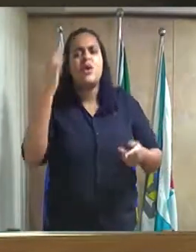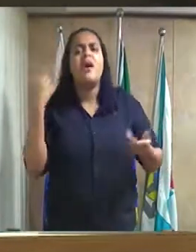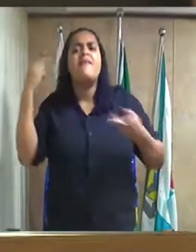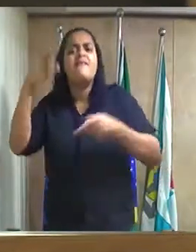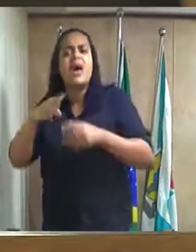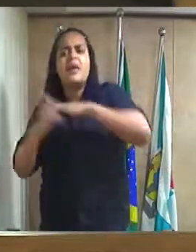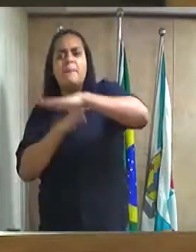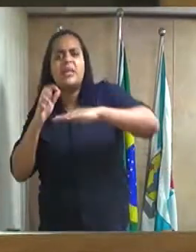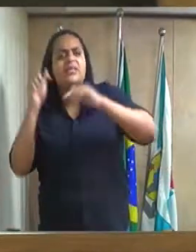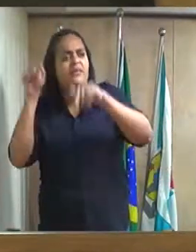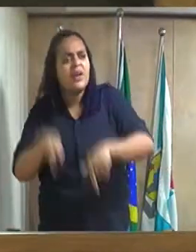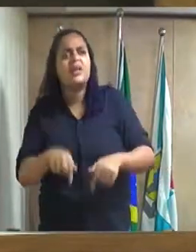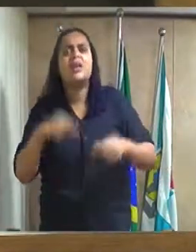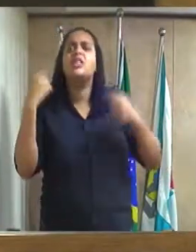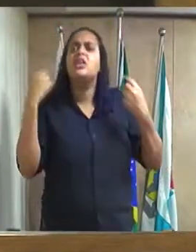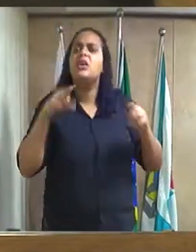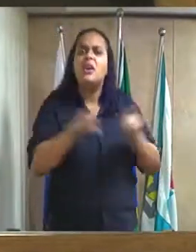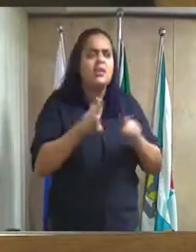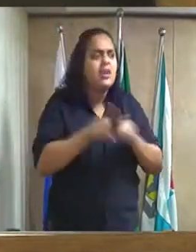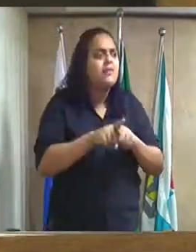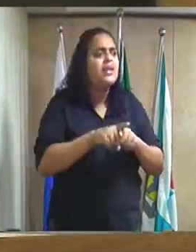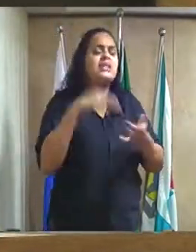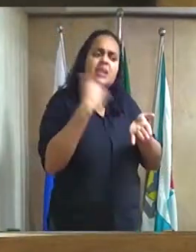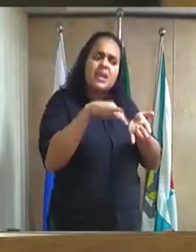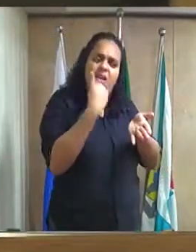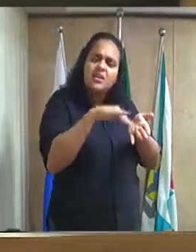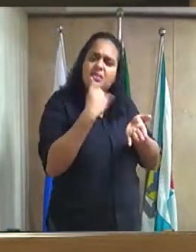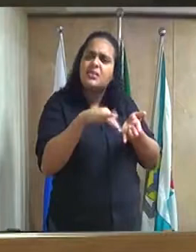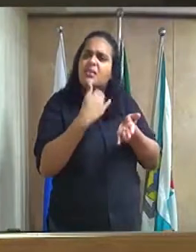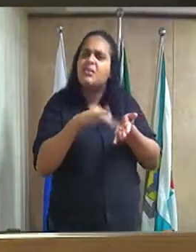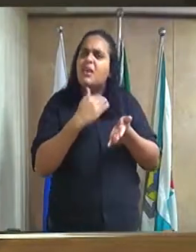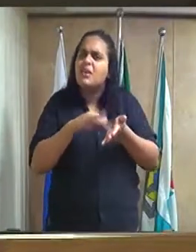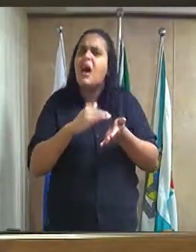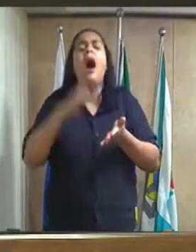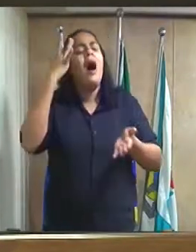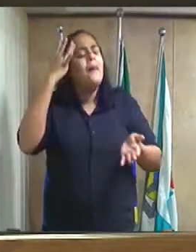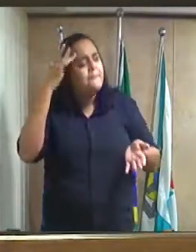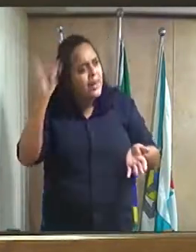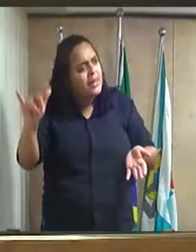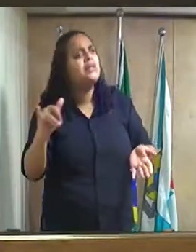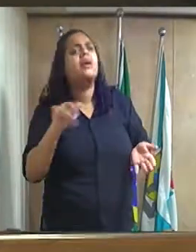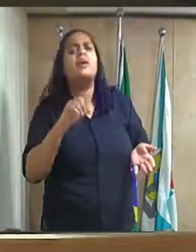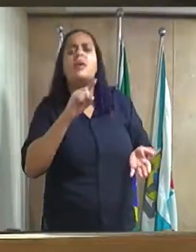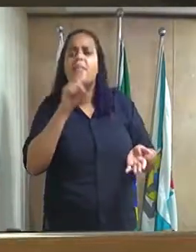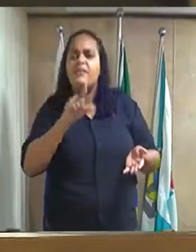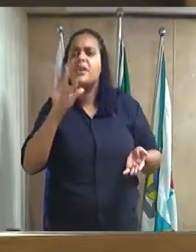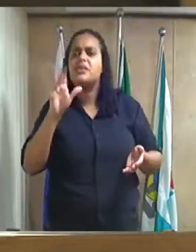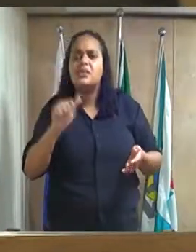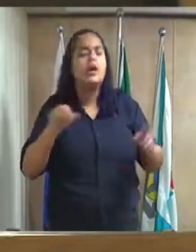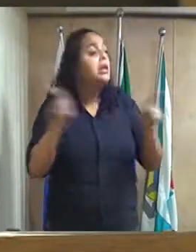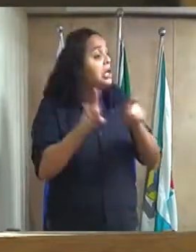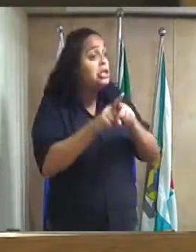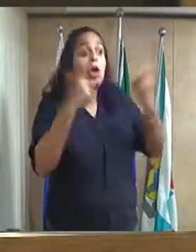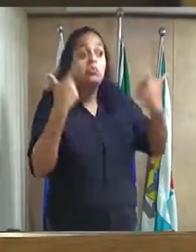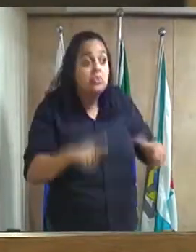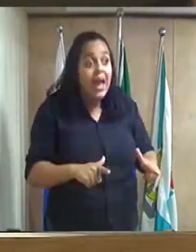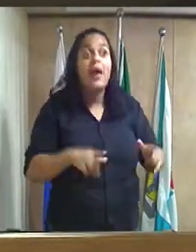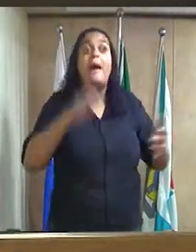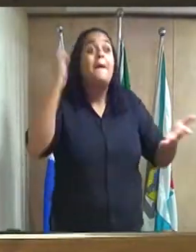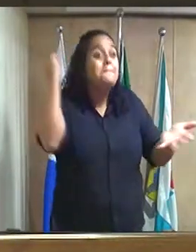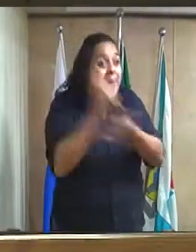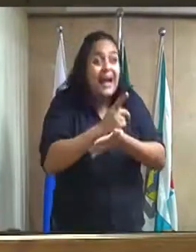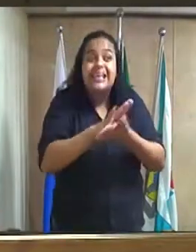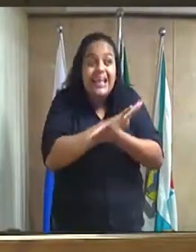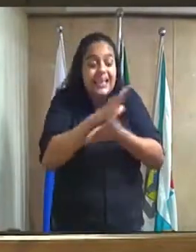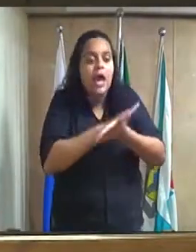eu desafio quer pegar o chefe da secretária de fazenda eu vou ali amanhã vou mostrar várias empresas que não tem alvará não paga ISS não paga